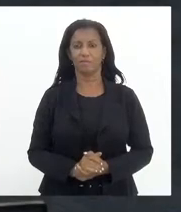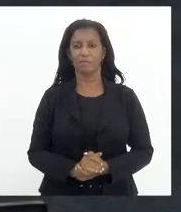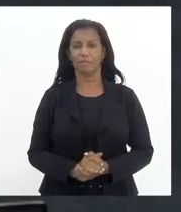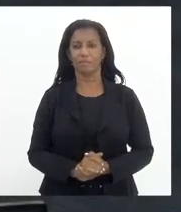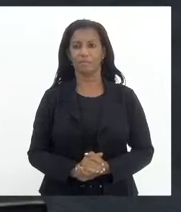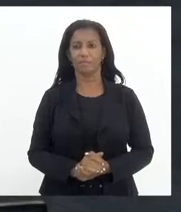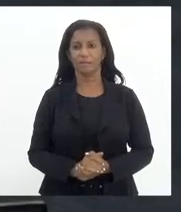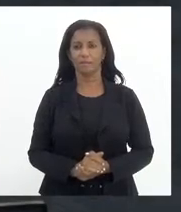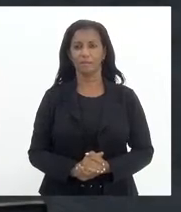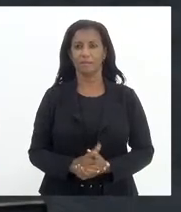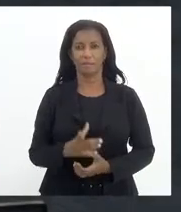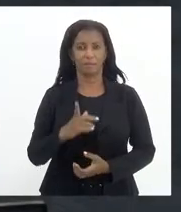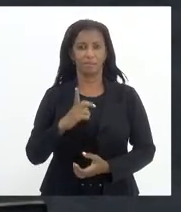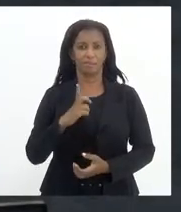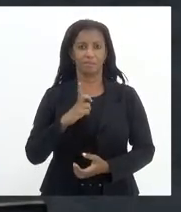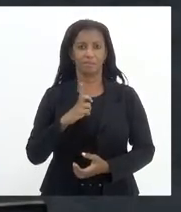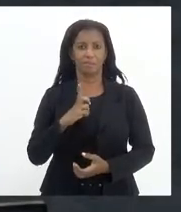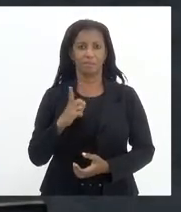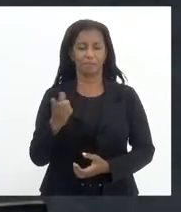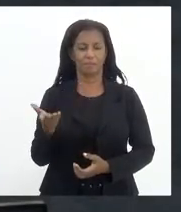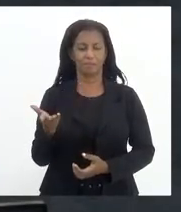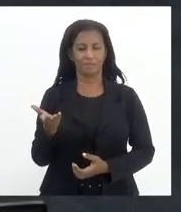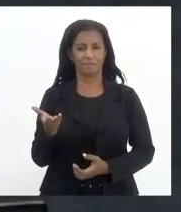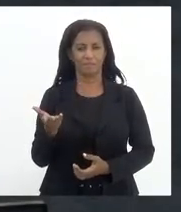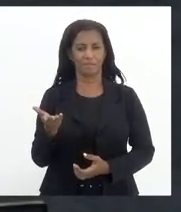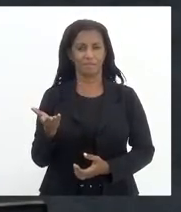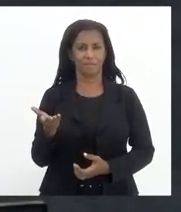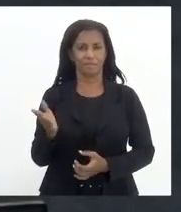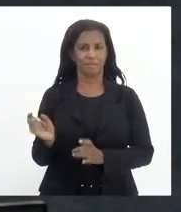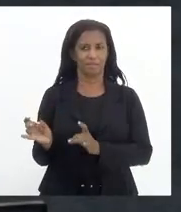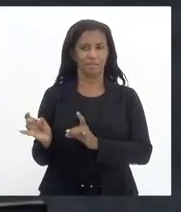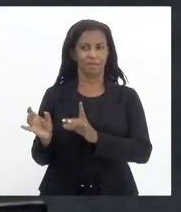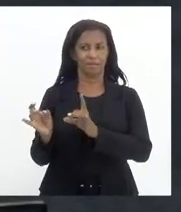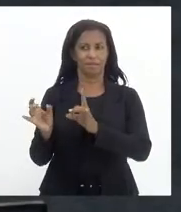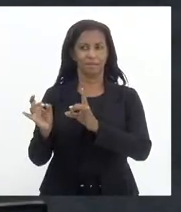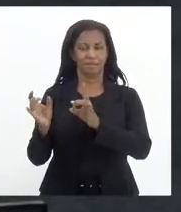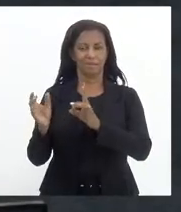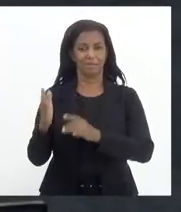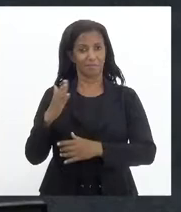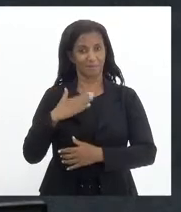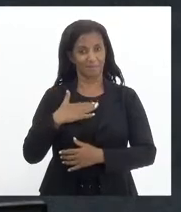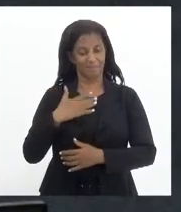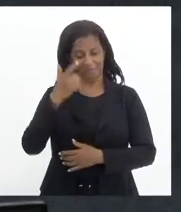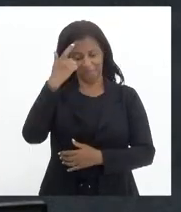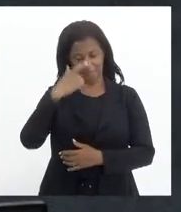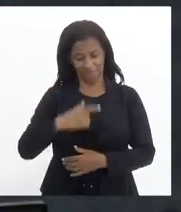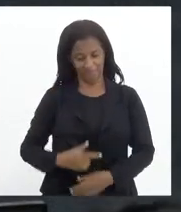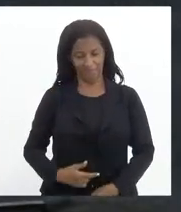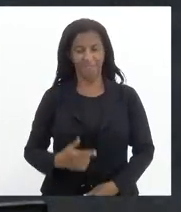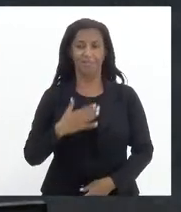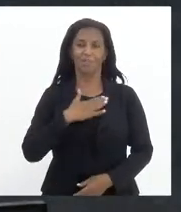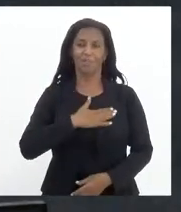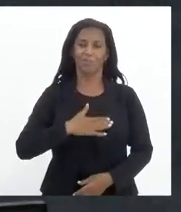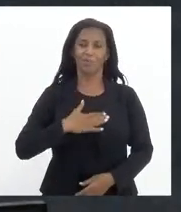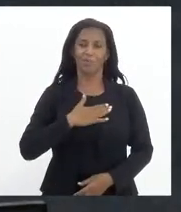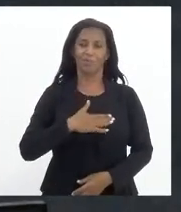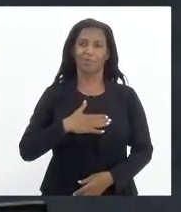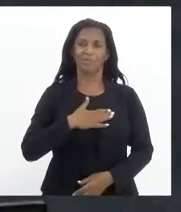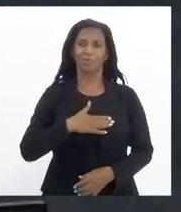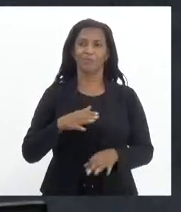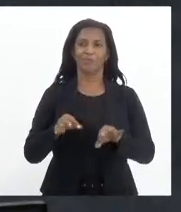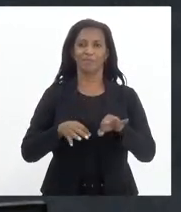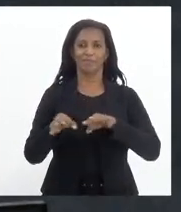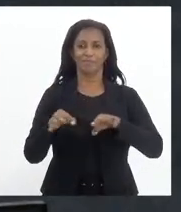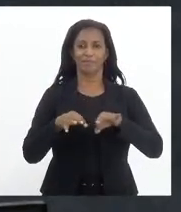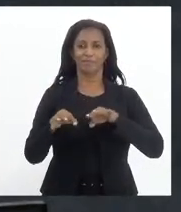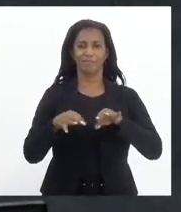ele tem um apreço especial pela minha pessoa e gosta muito dos projetos